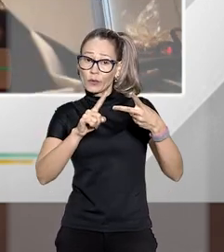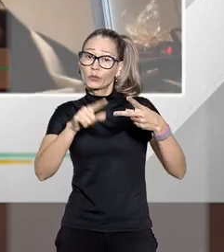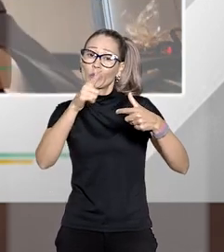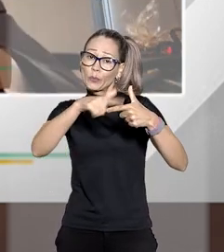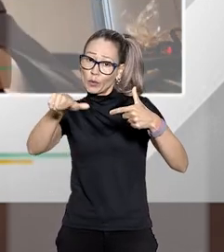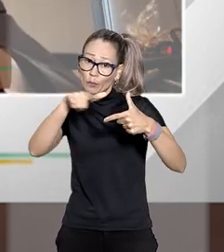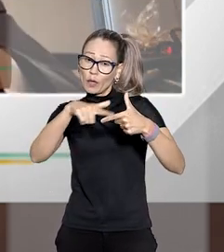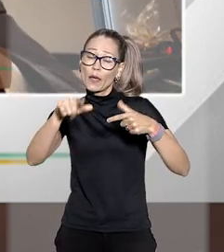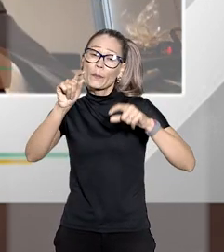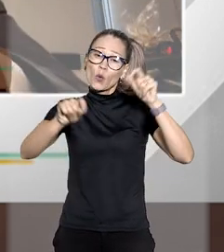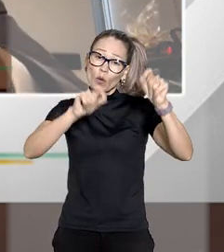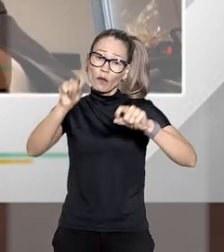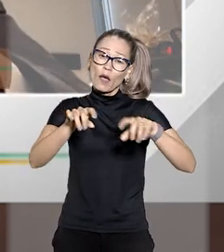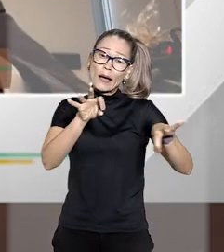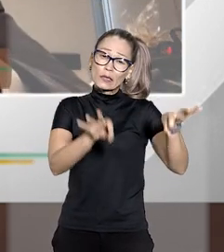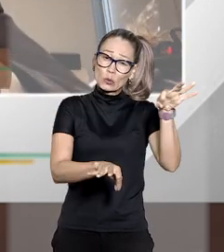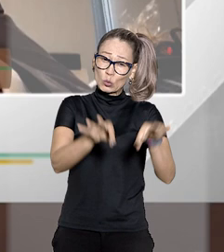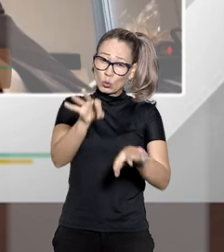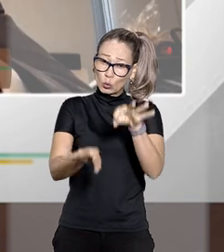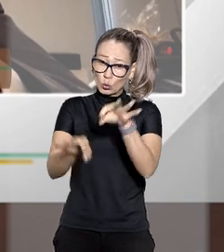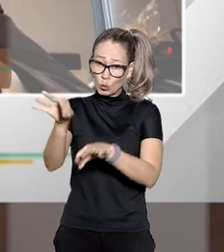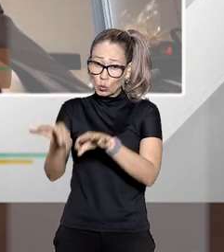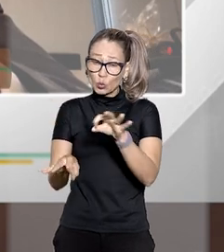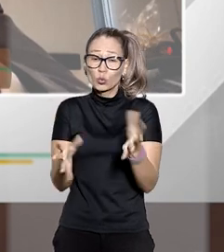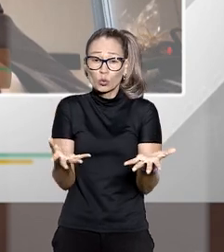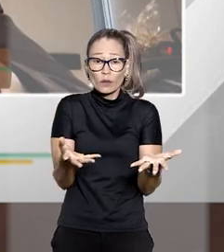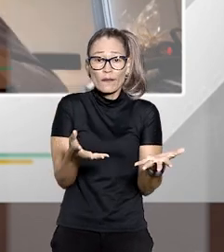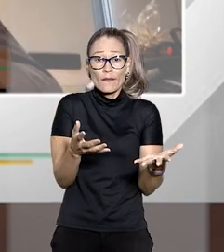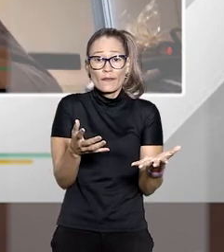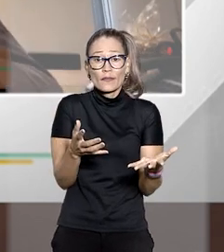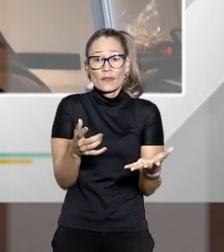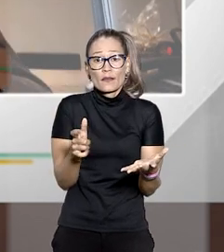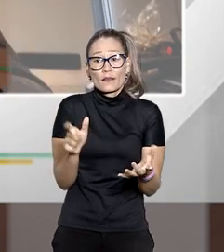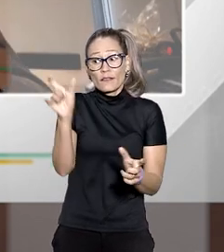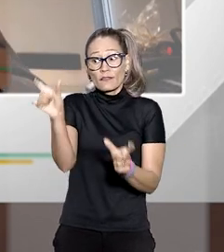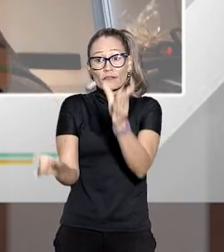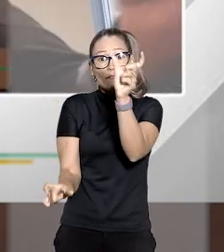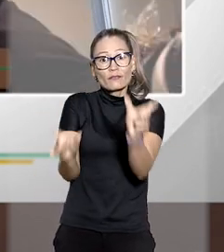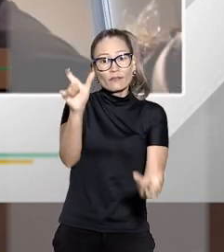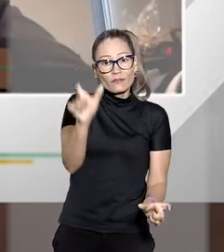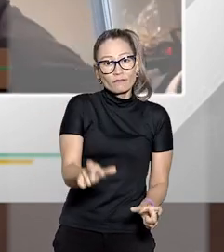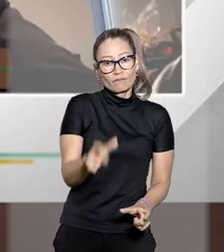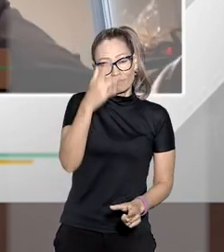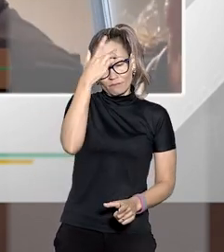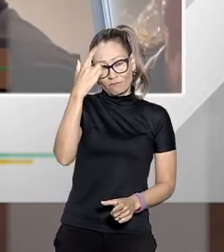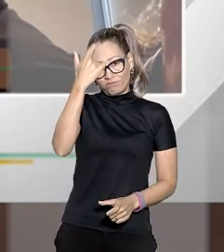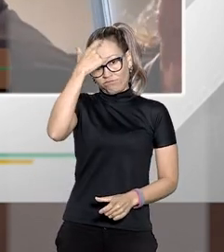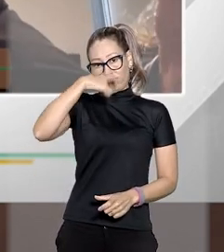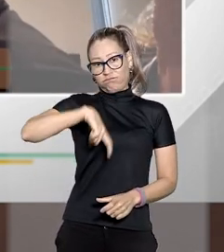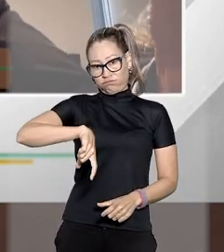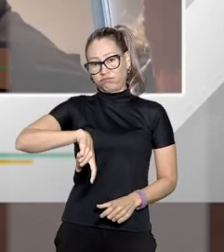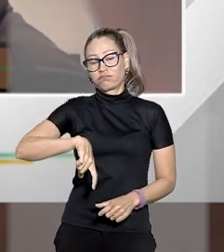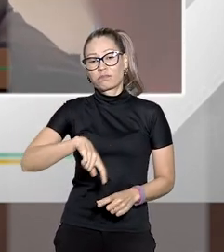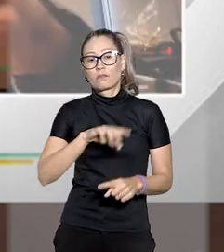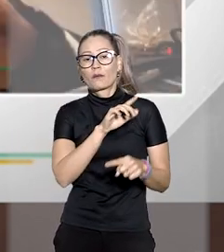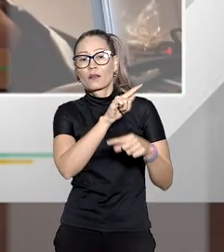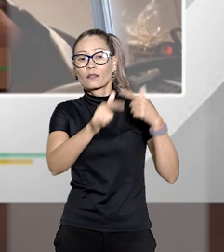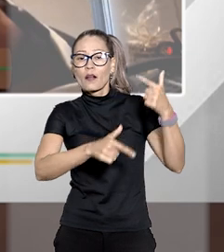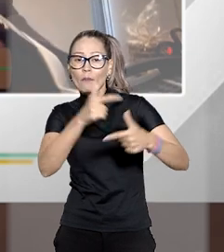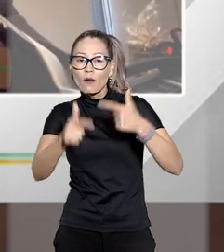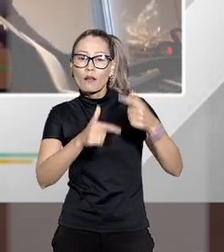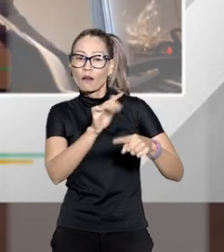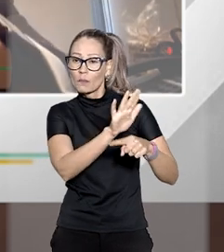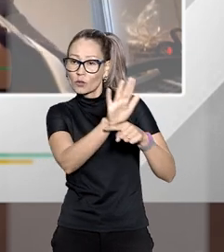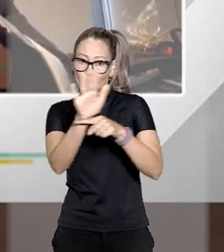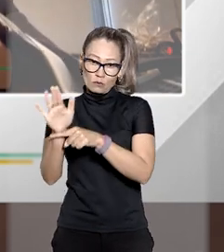que é o gargalo da estrutura gargalo da estrutura física para atender esse número de demandas então você imagina que